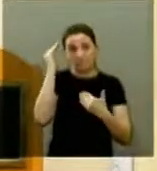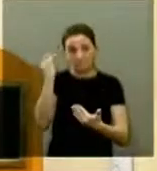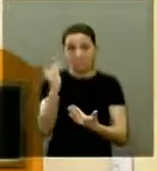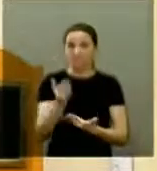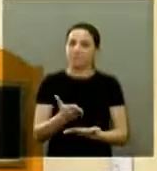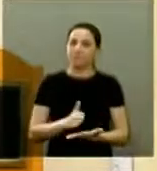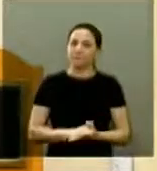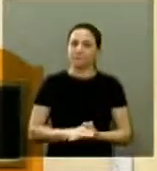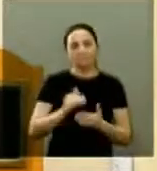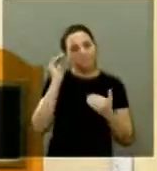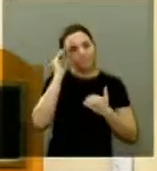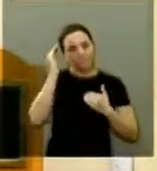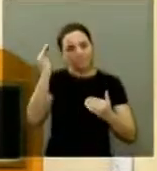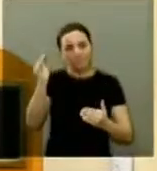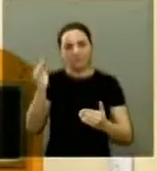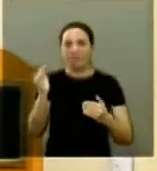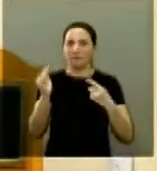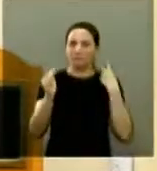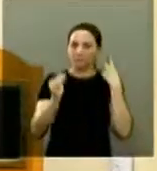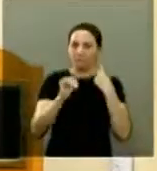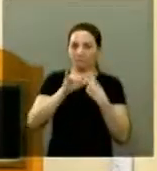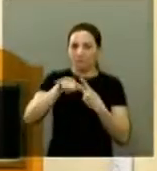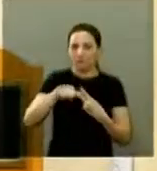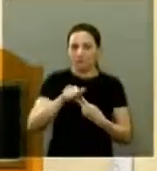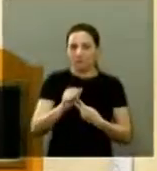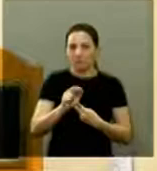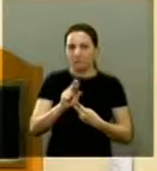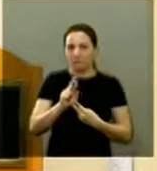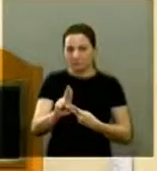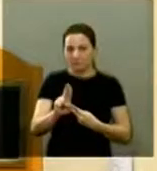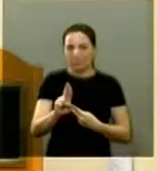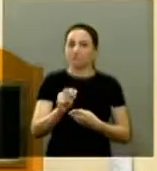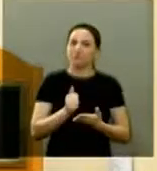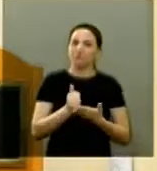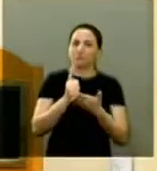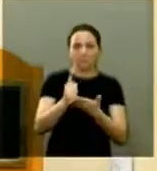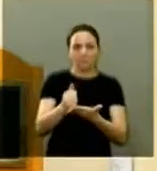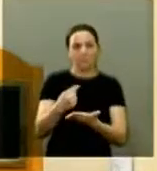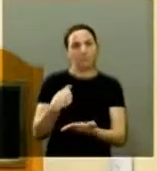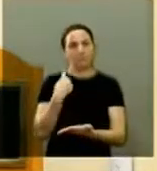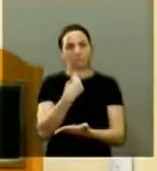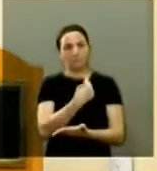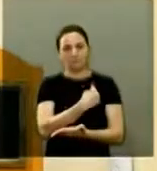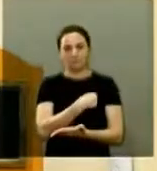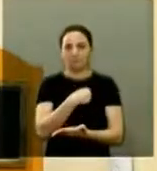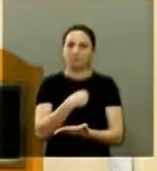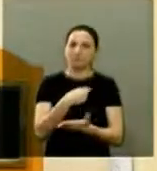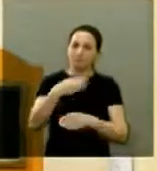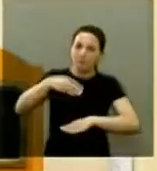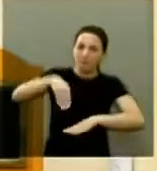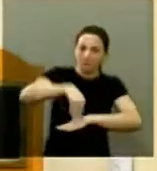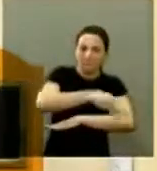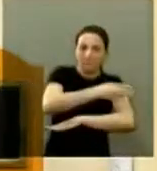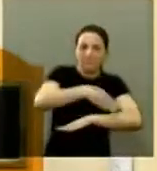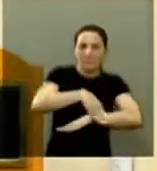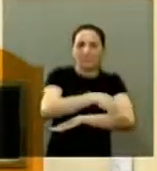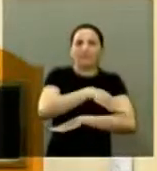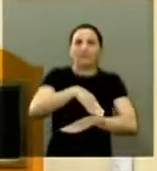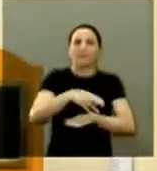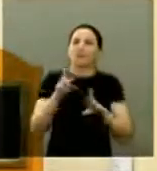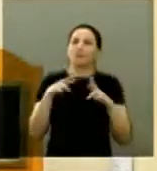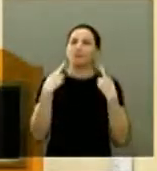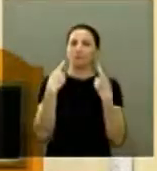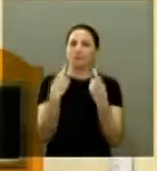Quero agradecer ao vereador Jair Martinelli pelo apoio também que nos deu, indo à rua, marcando